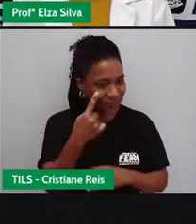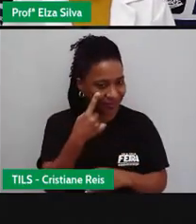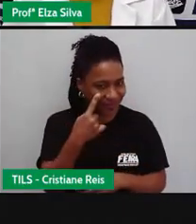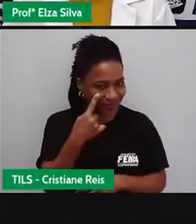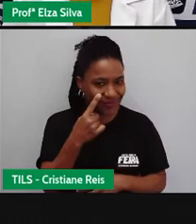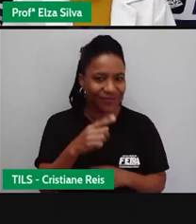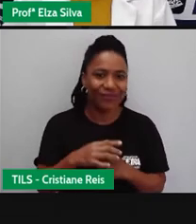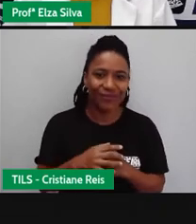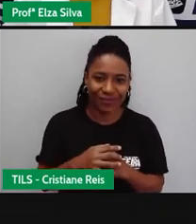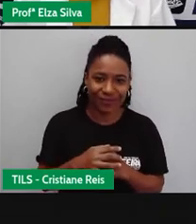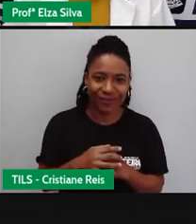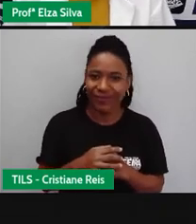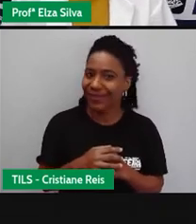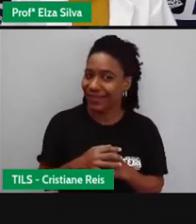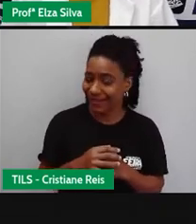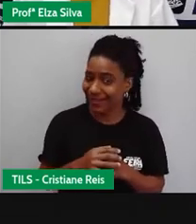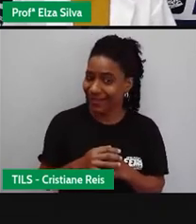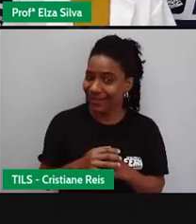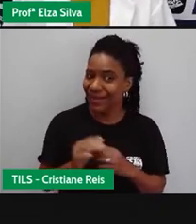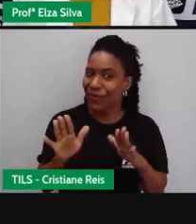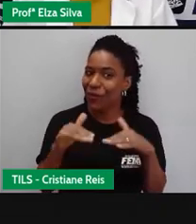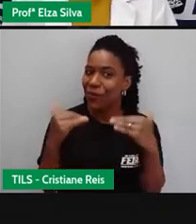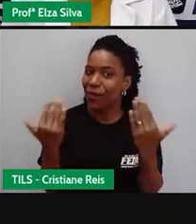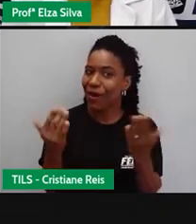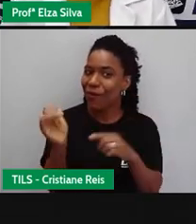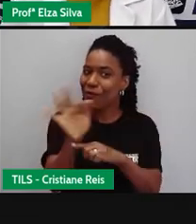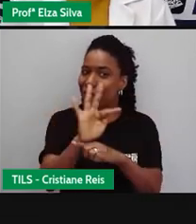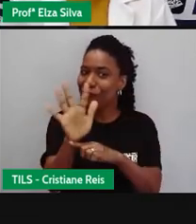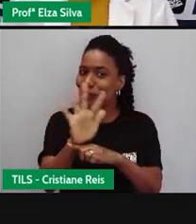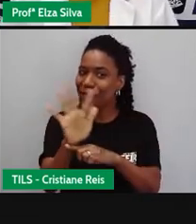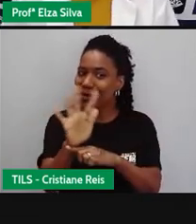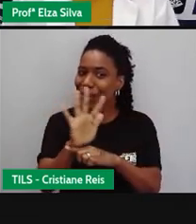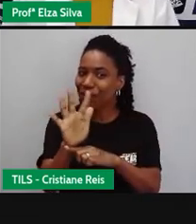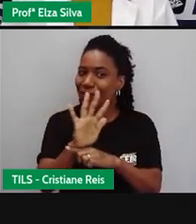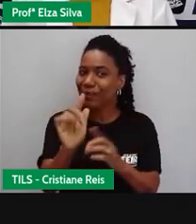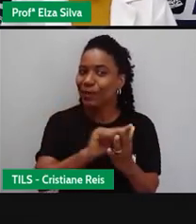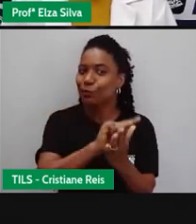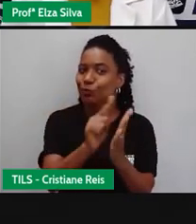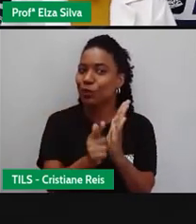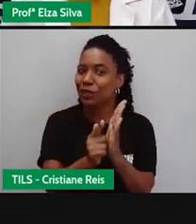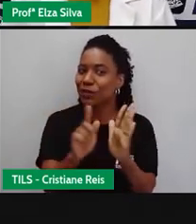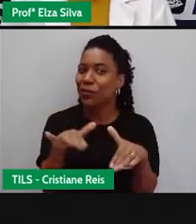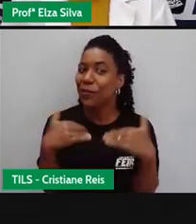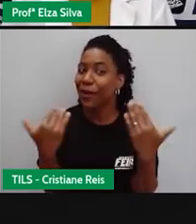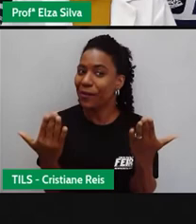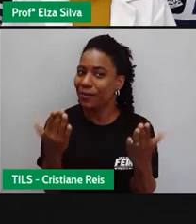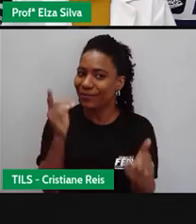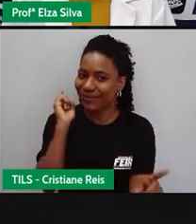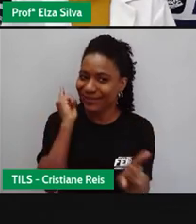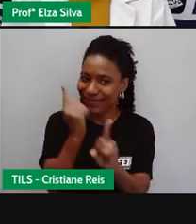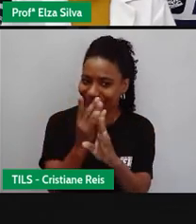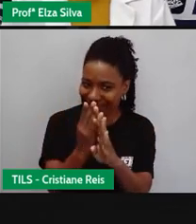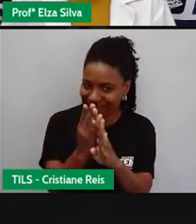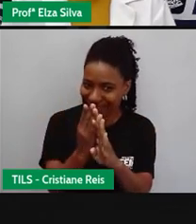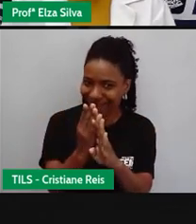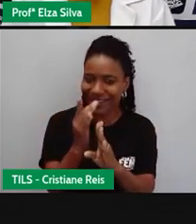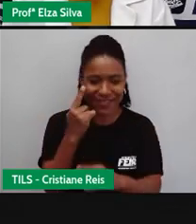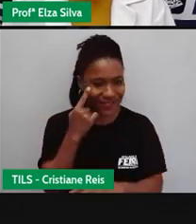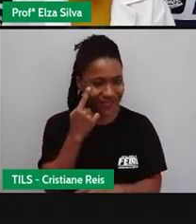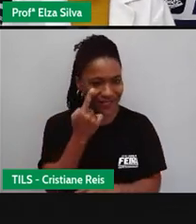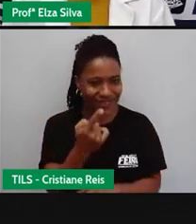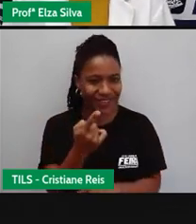genre. Adivinhe o gênero do filme. Veja uma dica baixa. A series of multi-choice